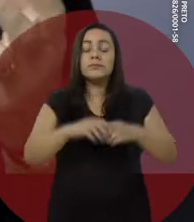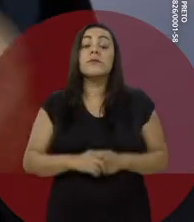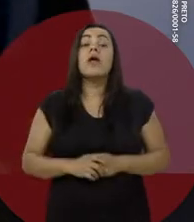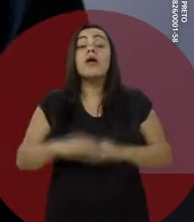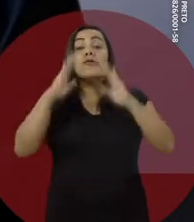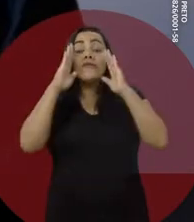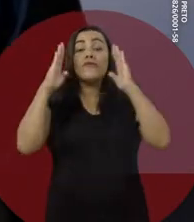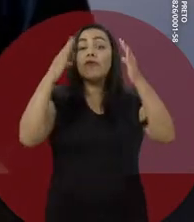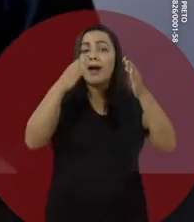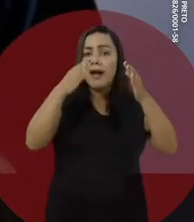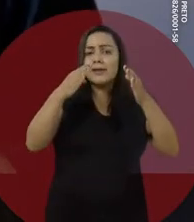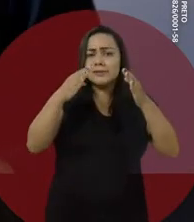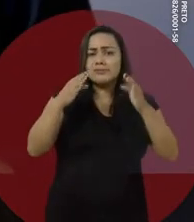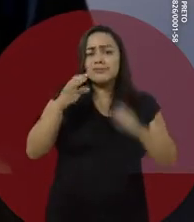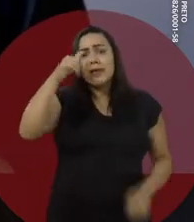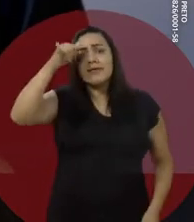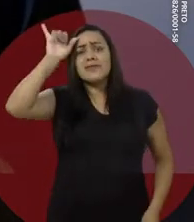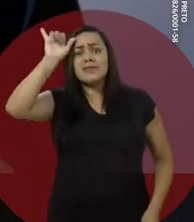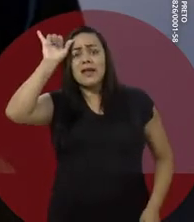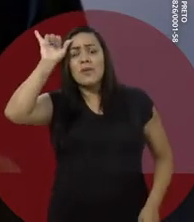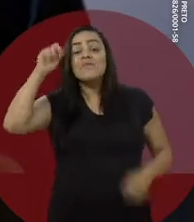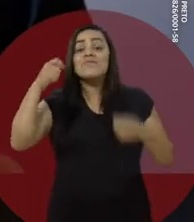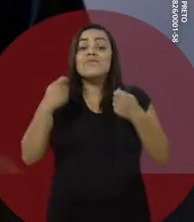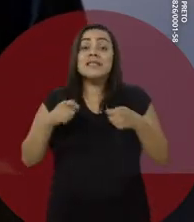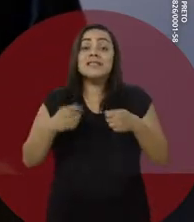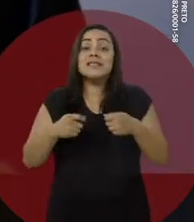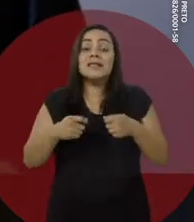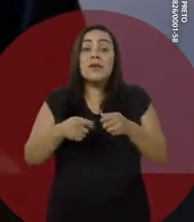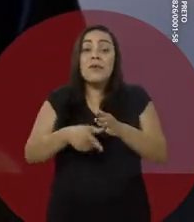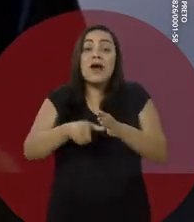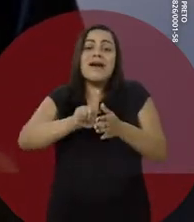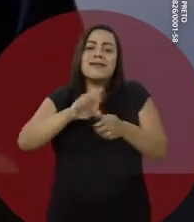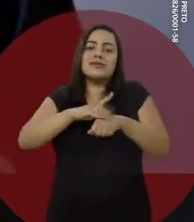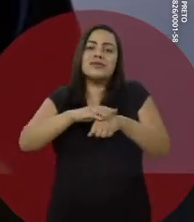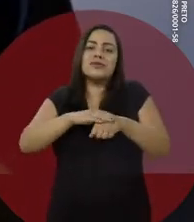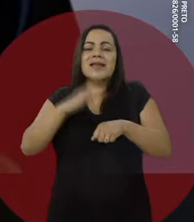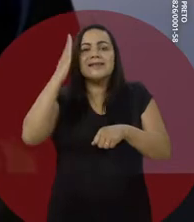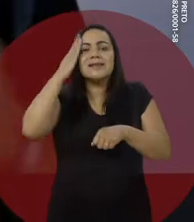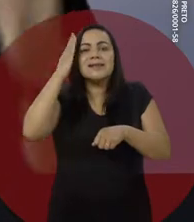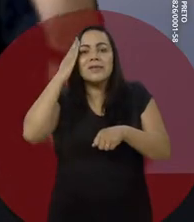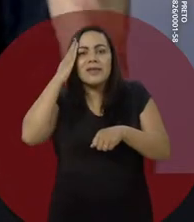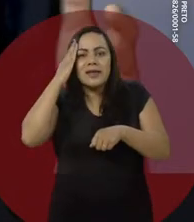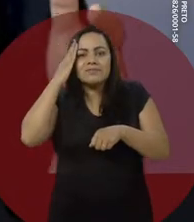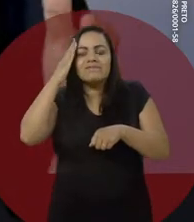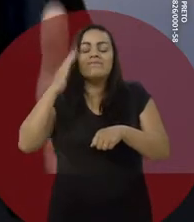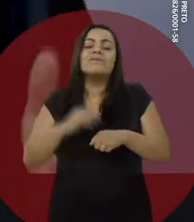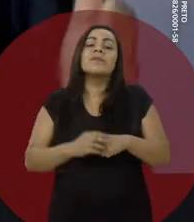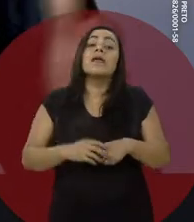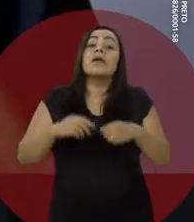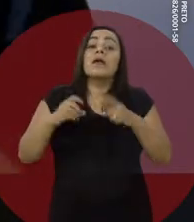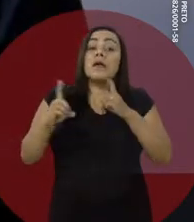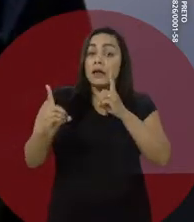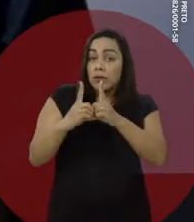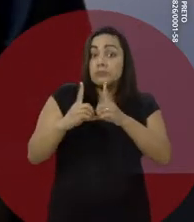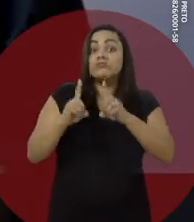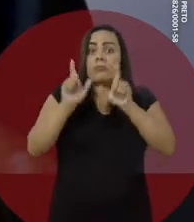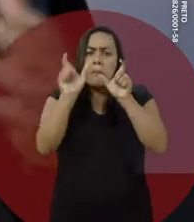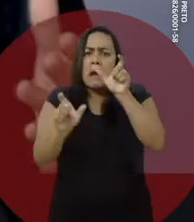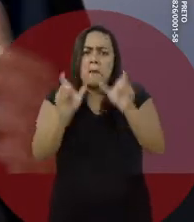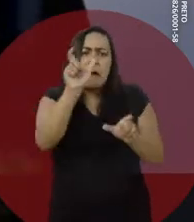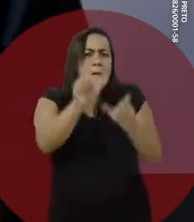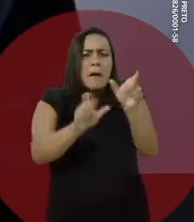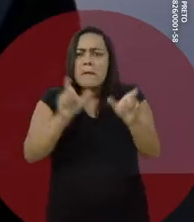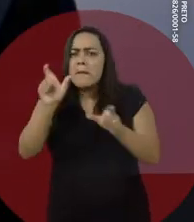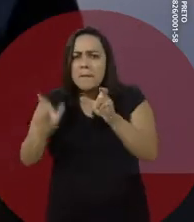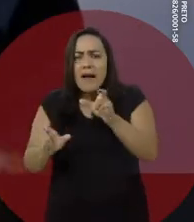Centrados na prevenção, vamos realizar buscas ativas para consultas, diagnósticos precoces e tratamento. Atenderemos